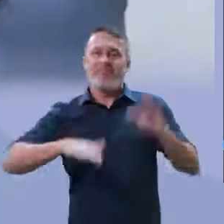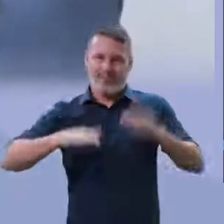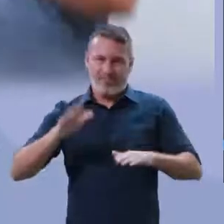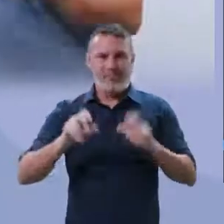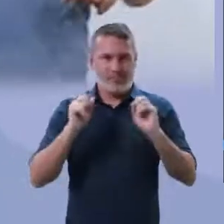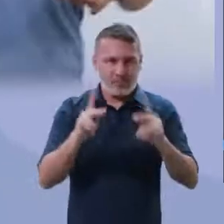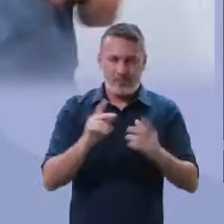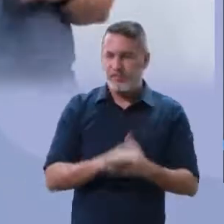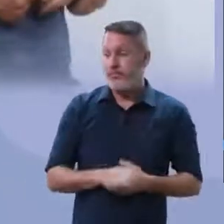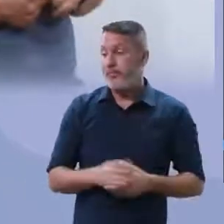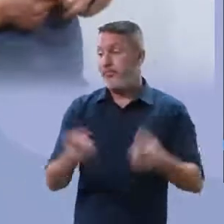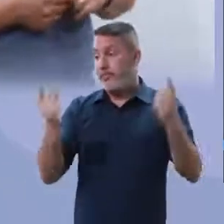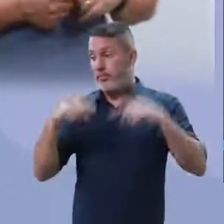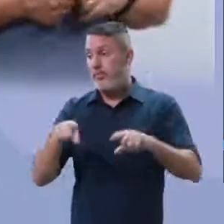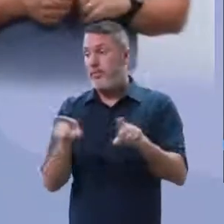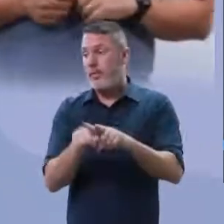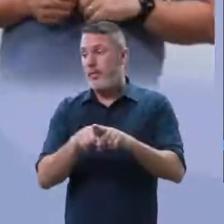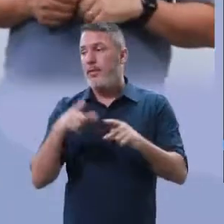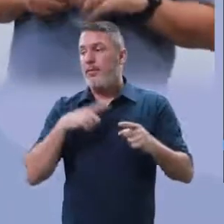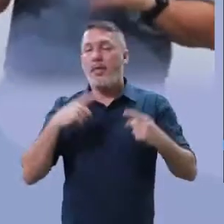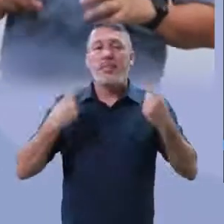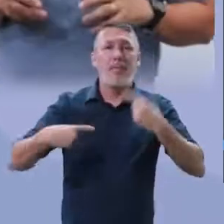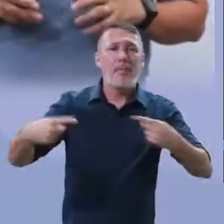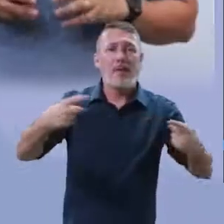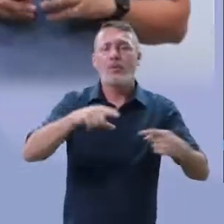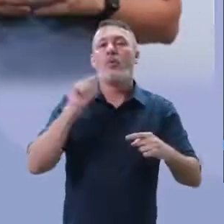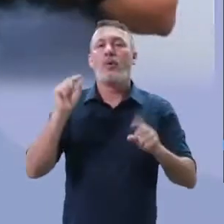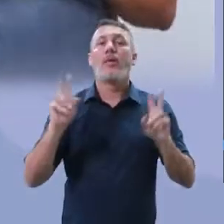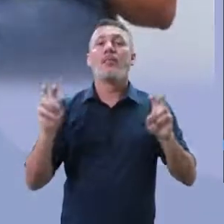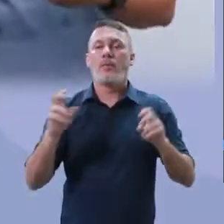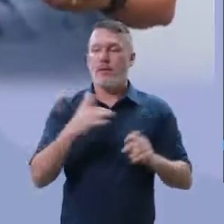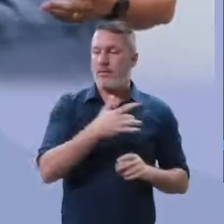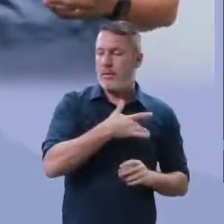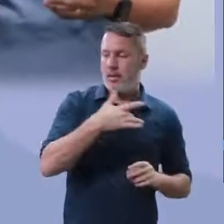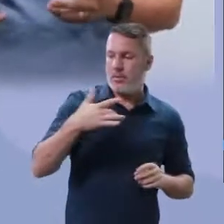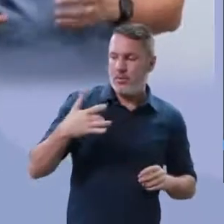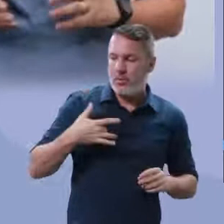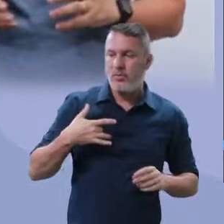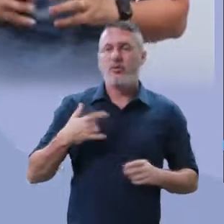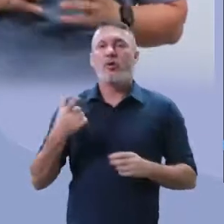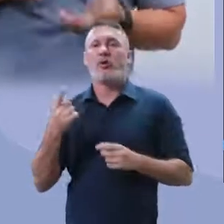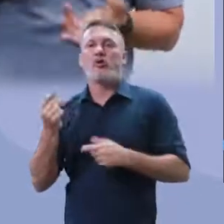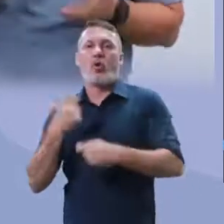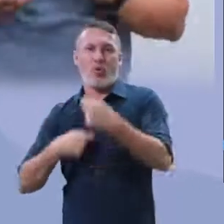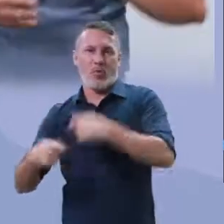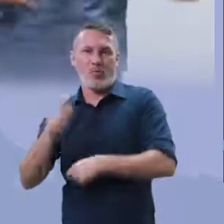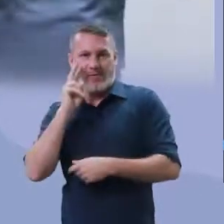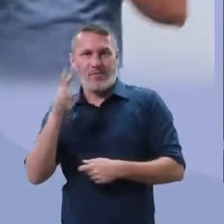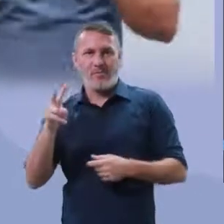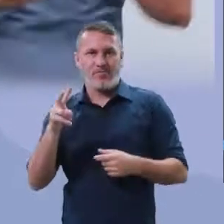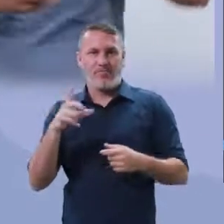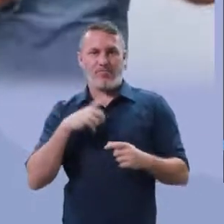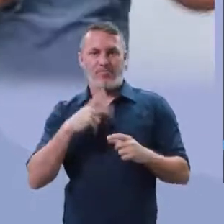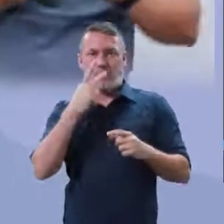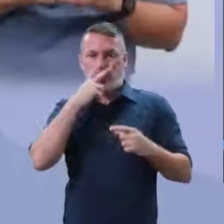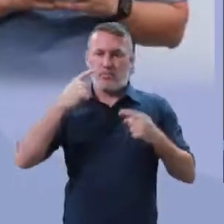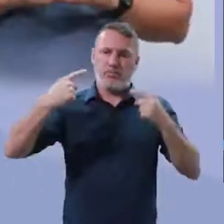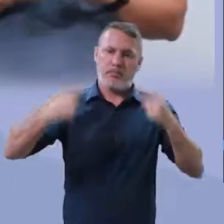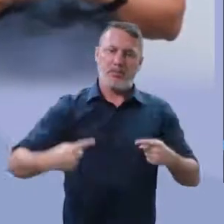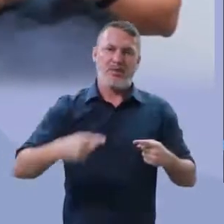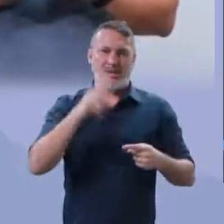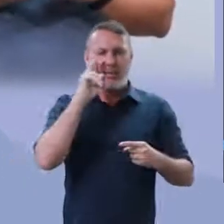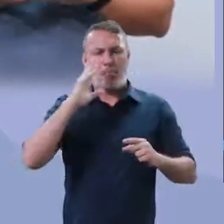E nós tivemos um outro debate ali, a questão da saúde e a economia. Vocês viram, vocês deram a